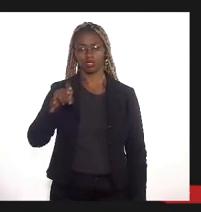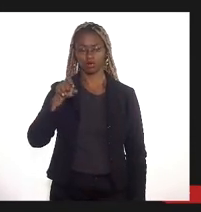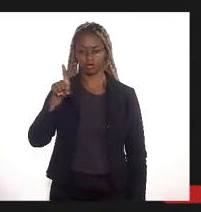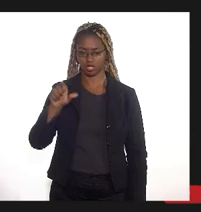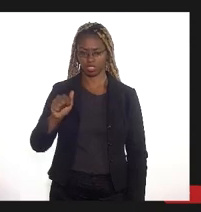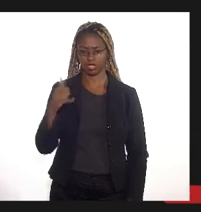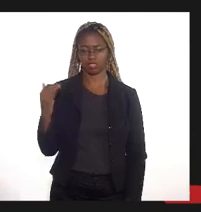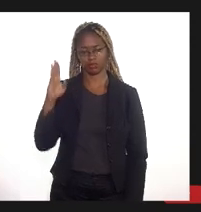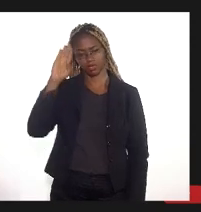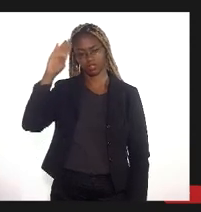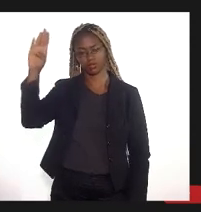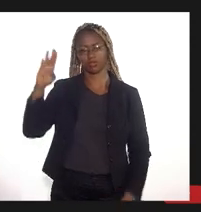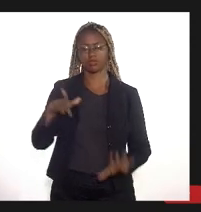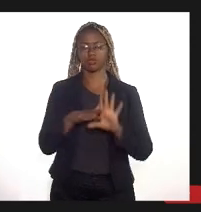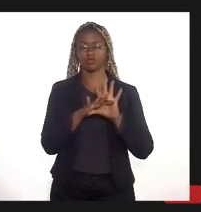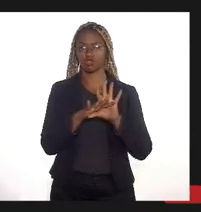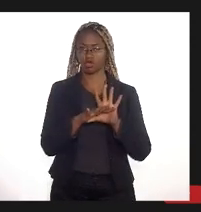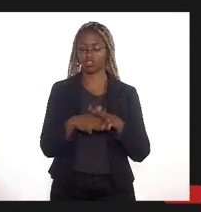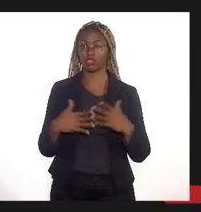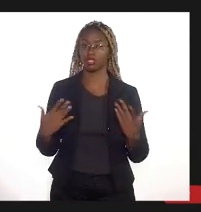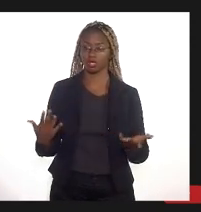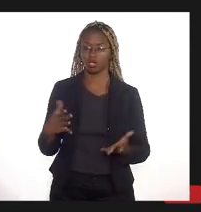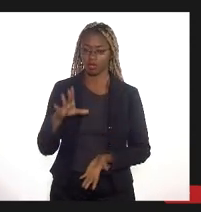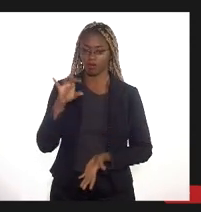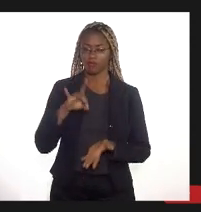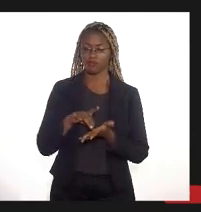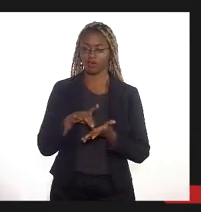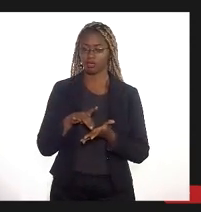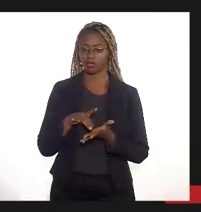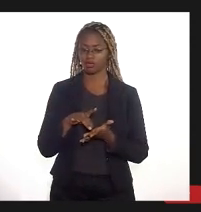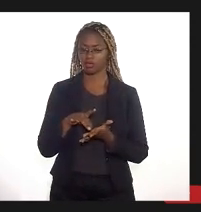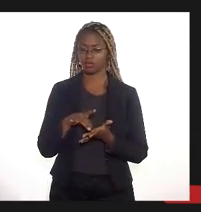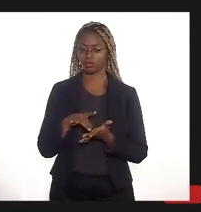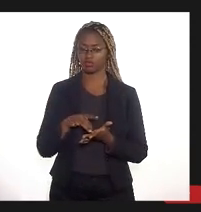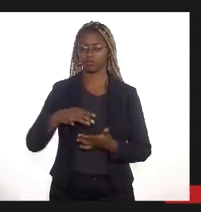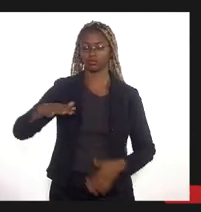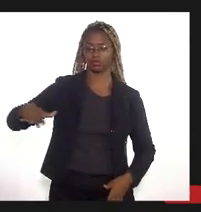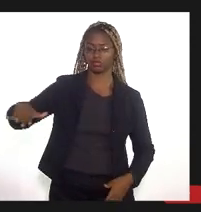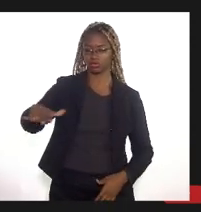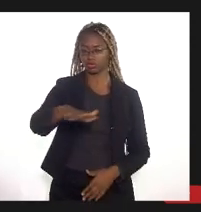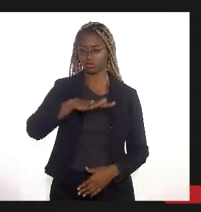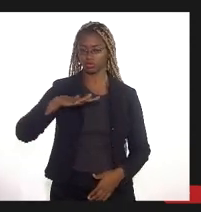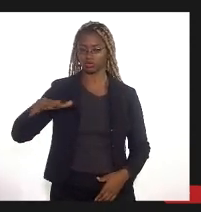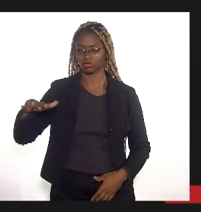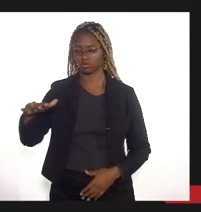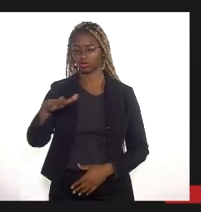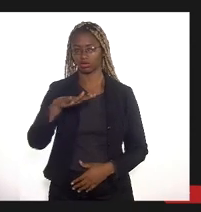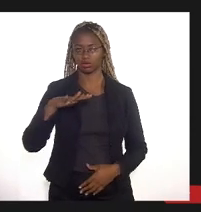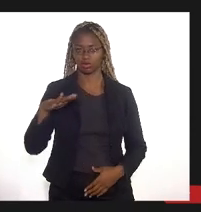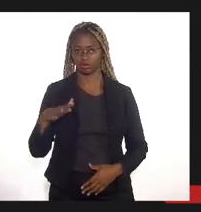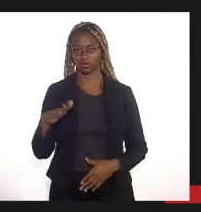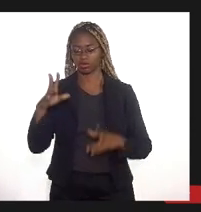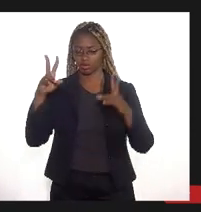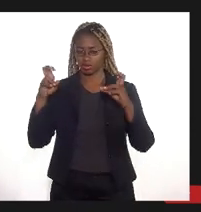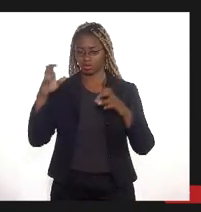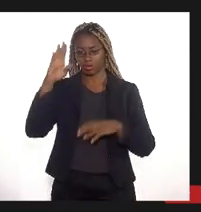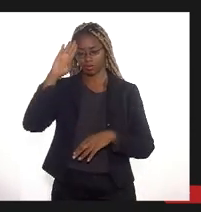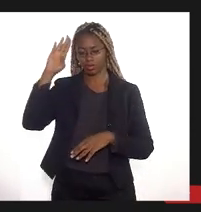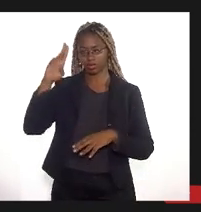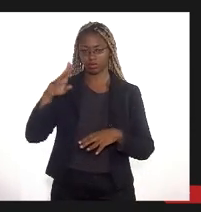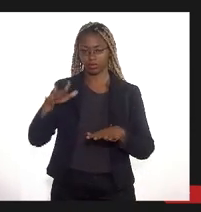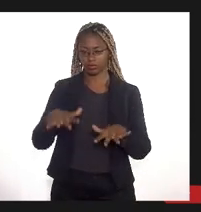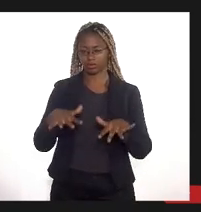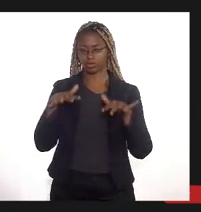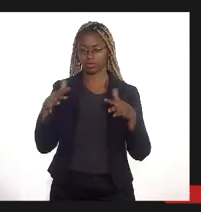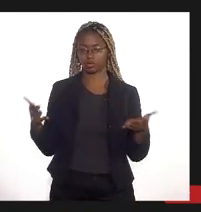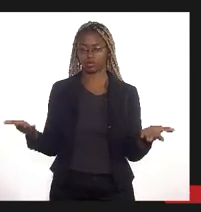município de Duque de Caxias é fato que essa área que objeto dessa audiência hoje é